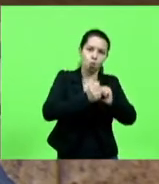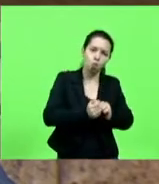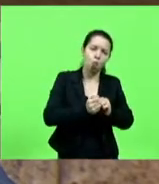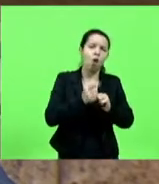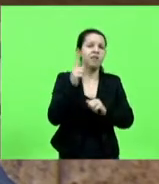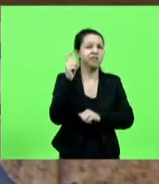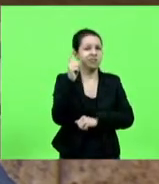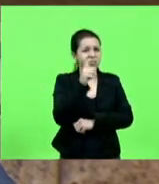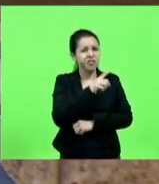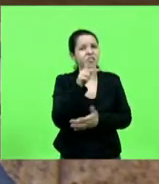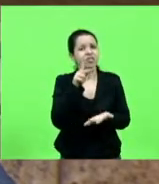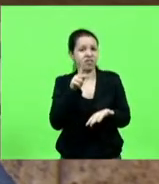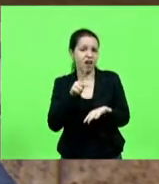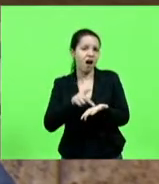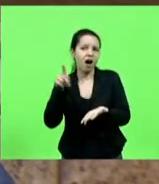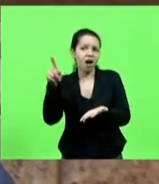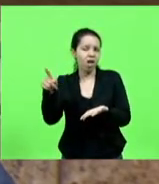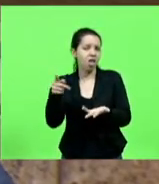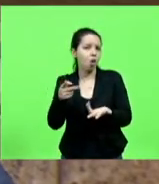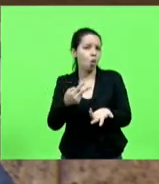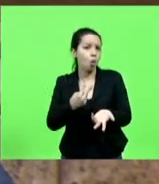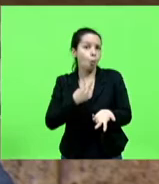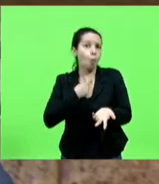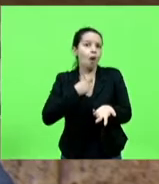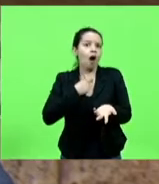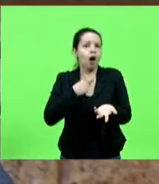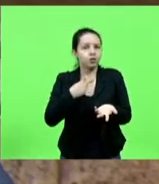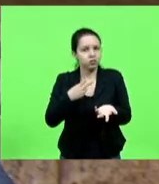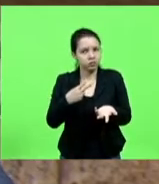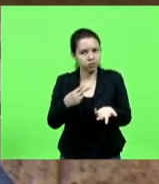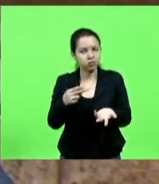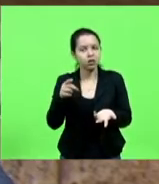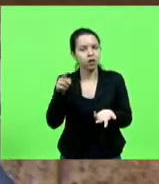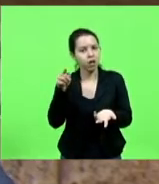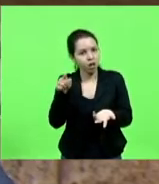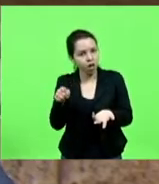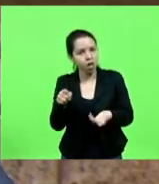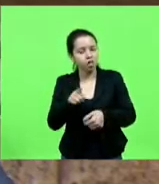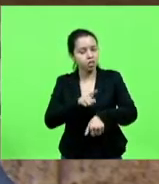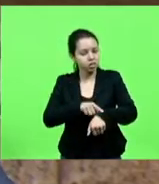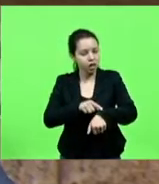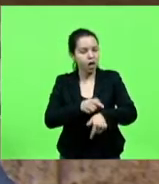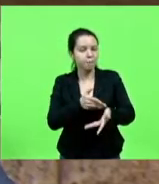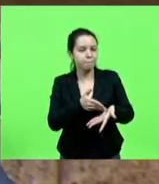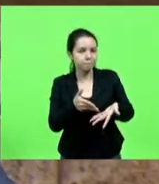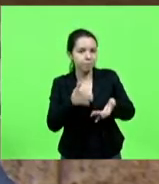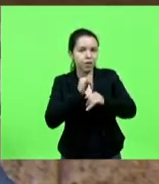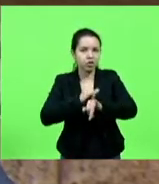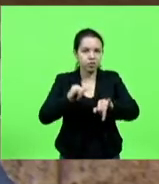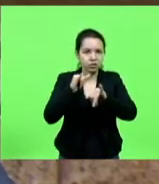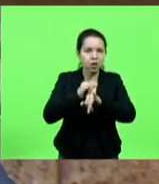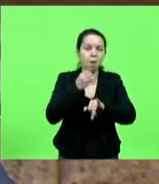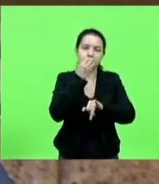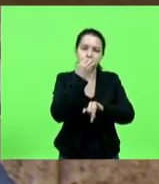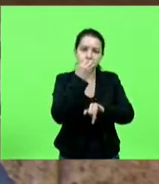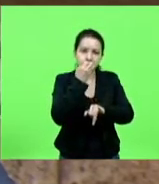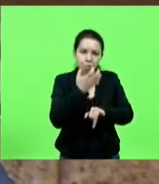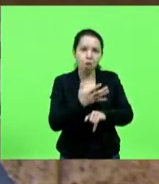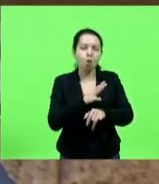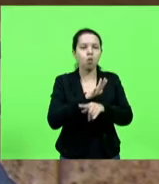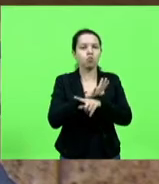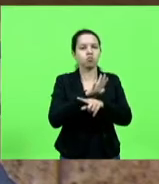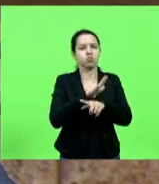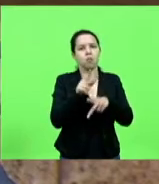muitas outras tarefas. Obviamente que ele tira o tempo dele para fazer suas manifestações. Isso é importante, faz bem para o povo mesmo. Mas as